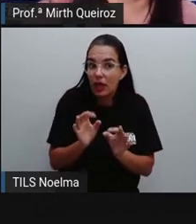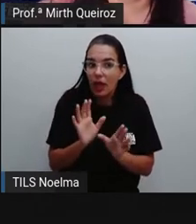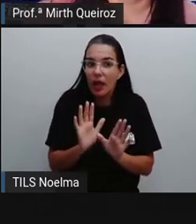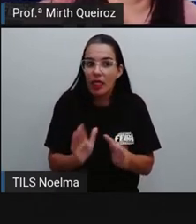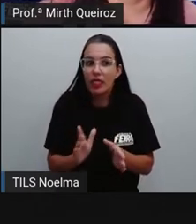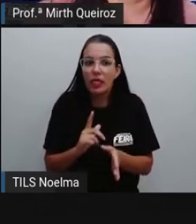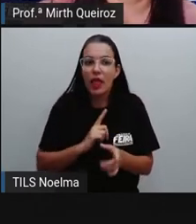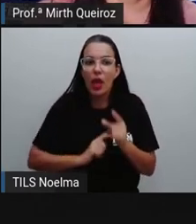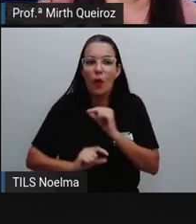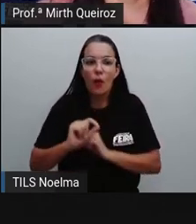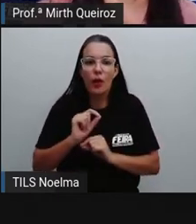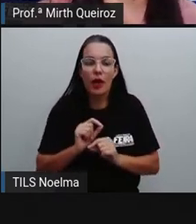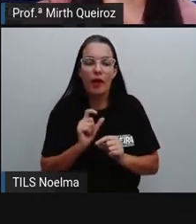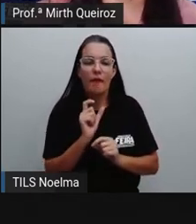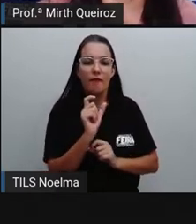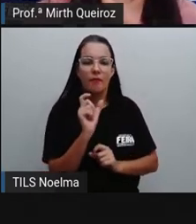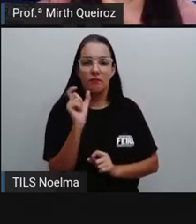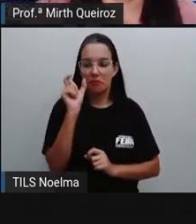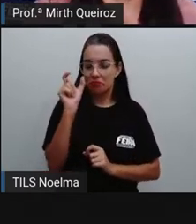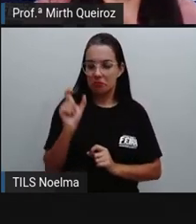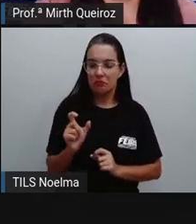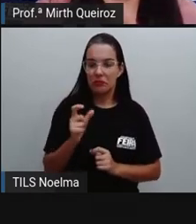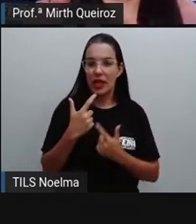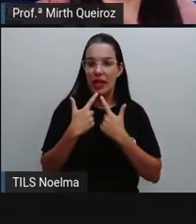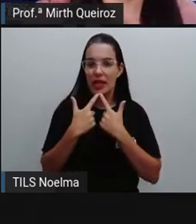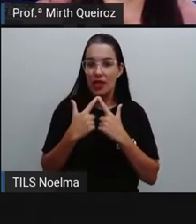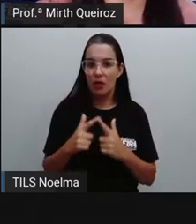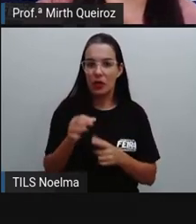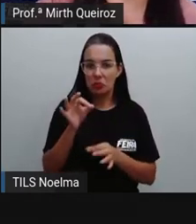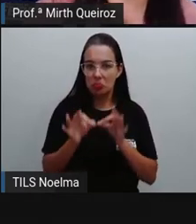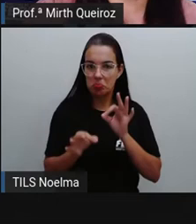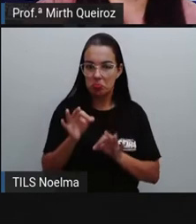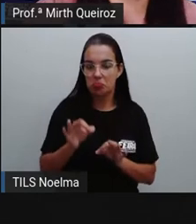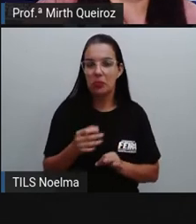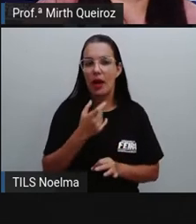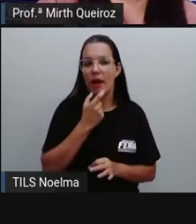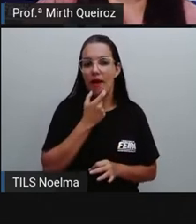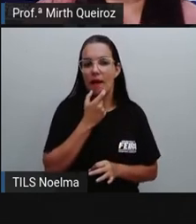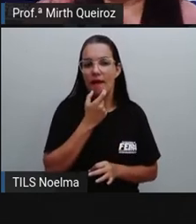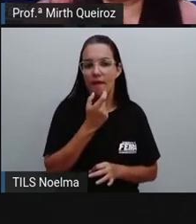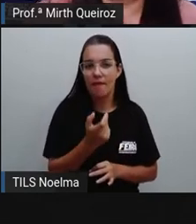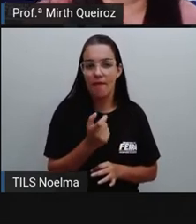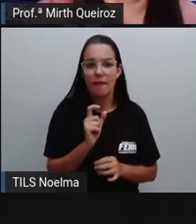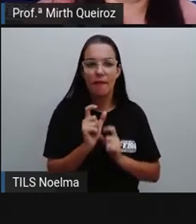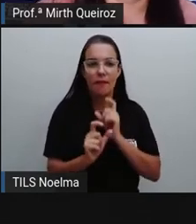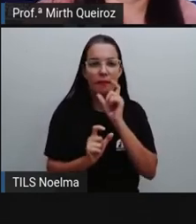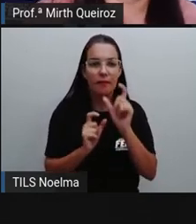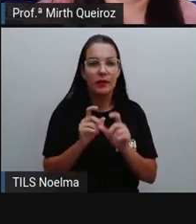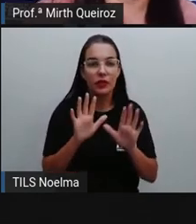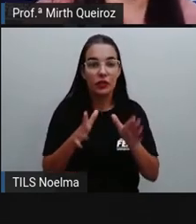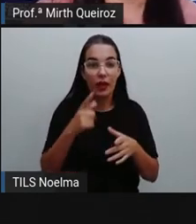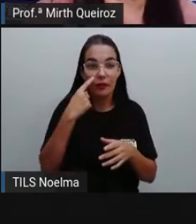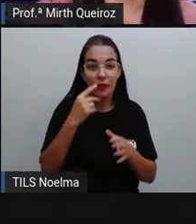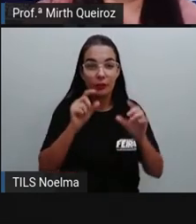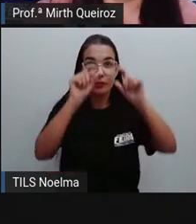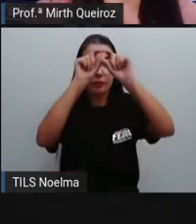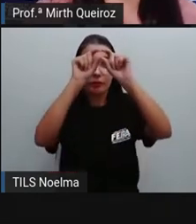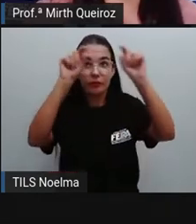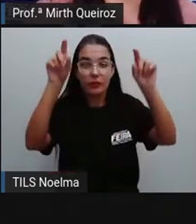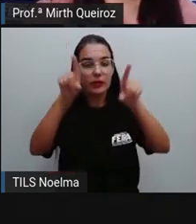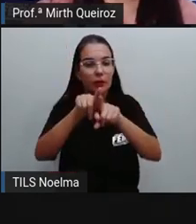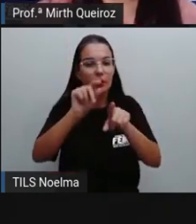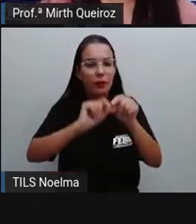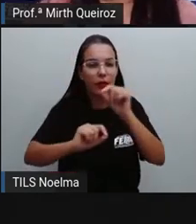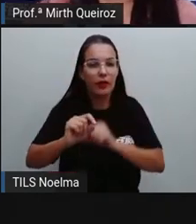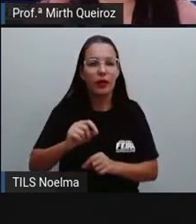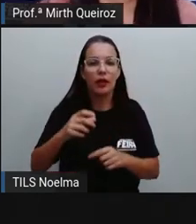Nessa carta formal, a gente consegue perceber aí, logo no cabeçalho, local e a data, né? São Paulo,